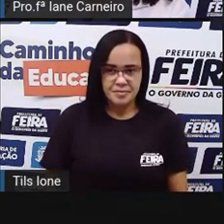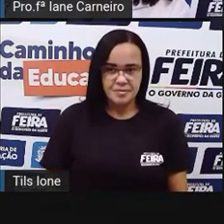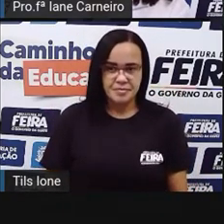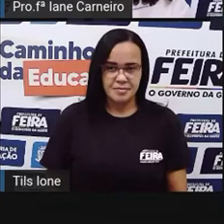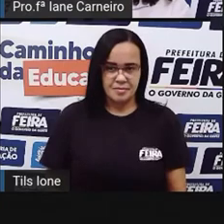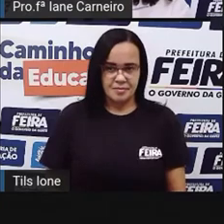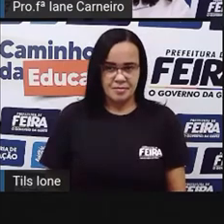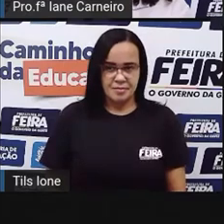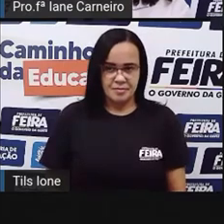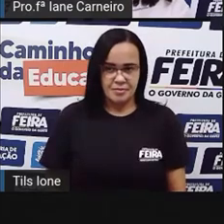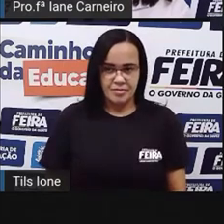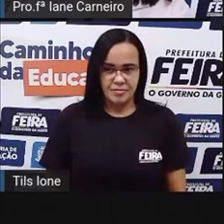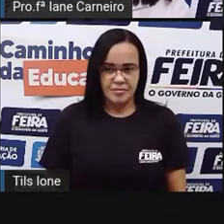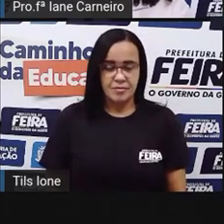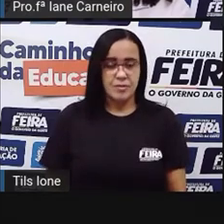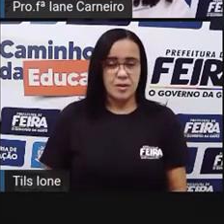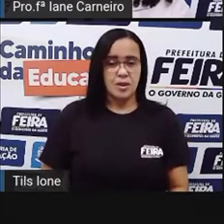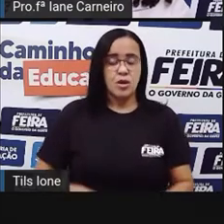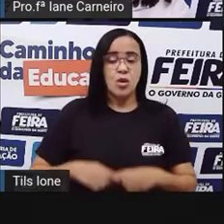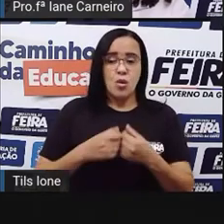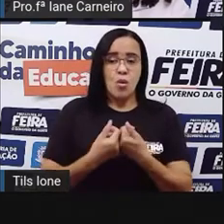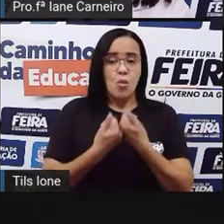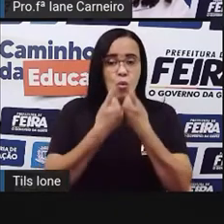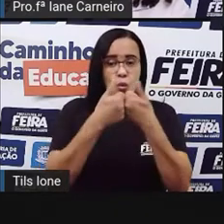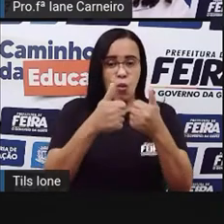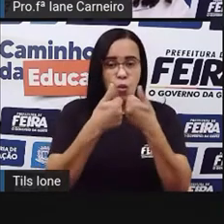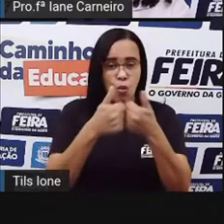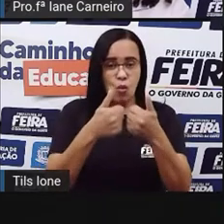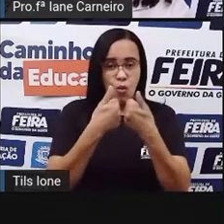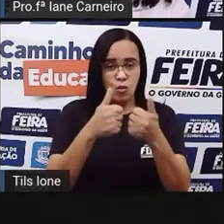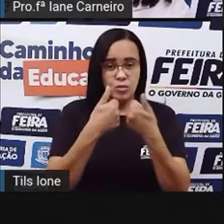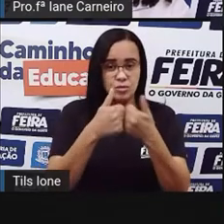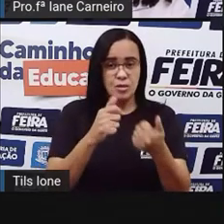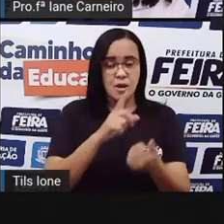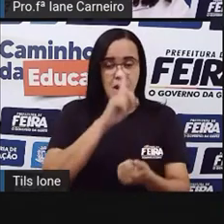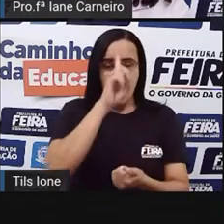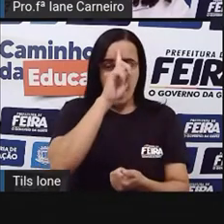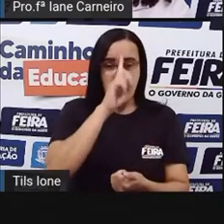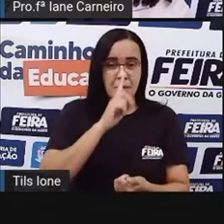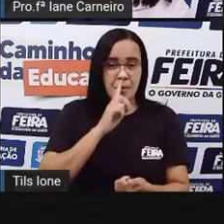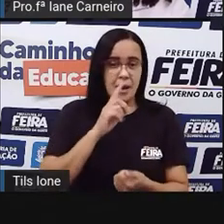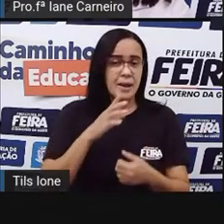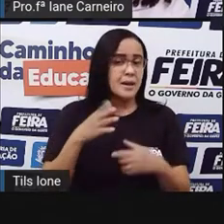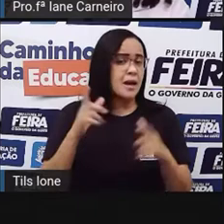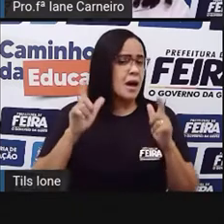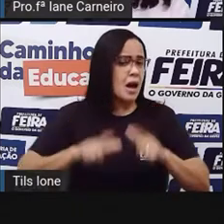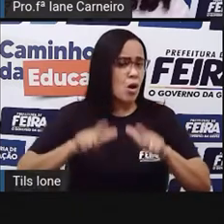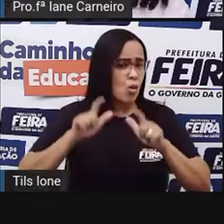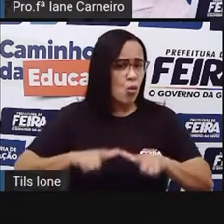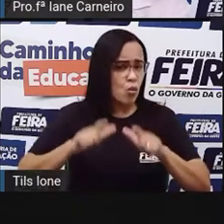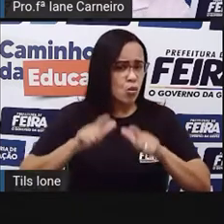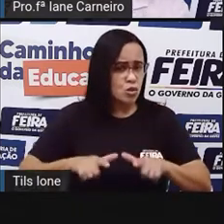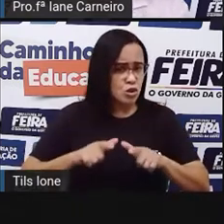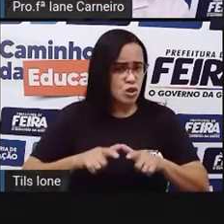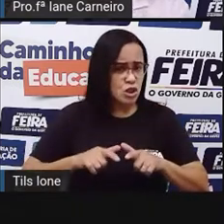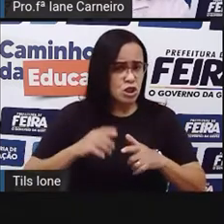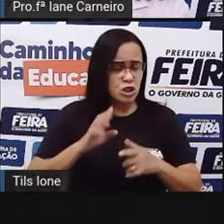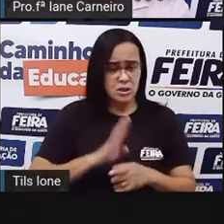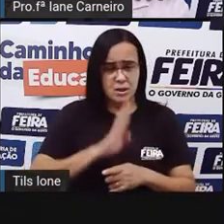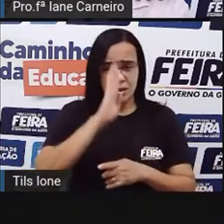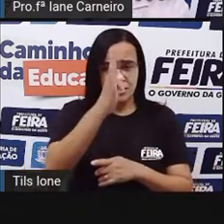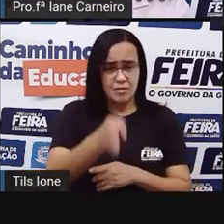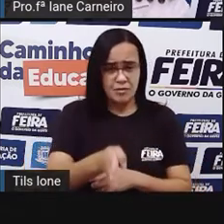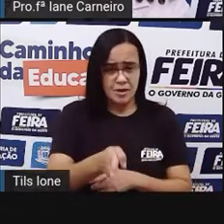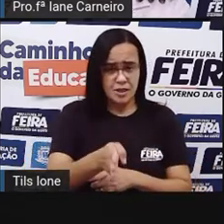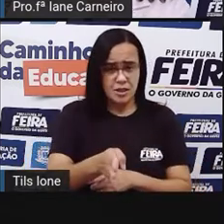O ônibus amarelo está... Aqui o ônibus amarelo, ó. Na frente da nave espacial? Sim, né? Está